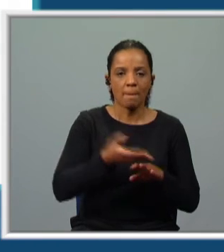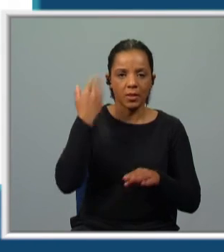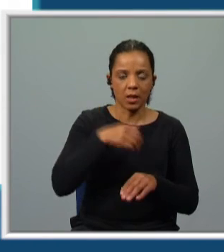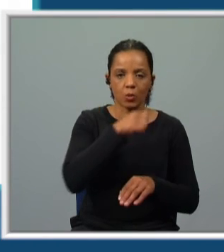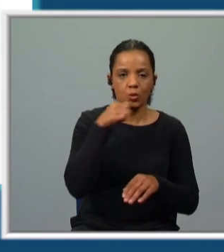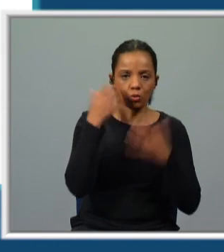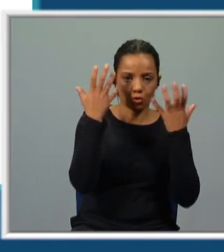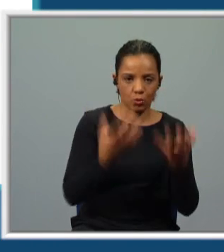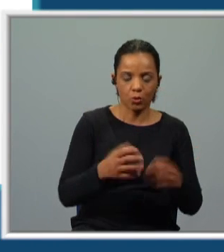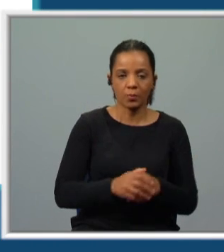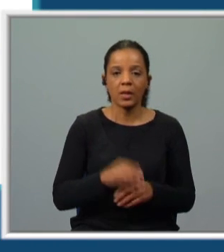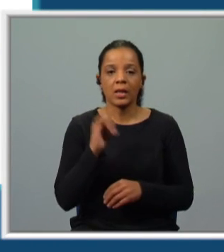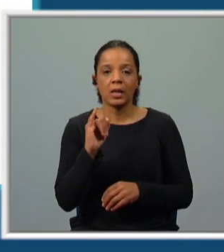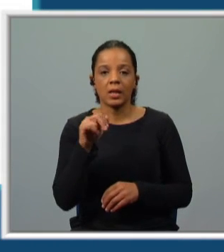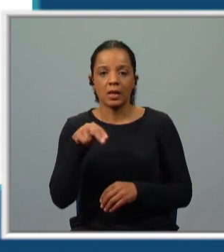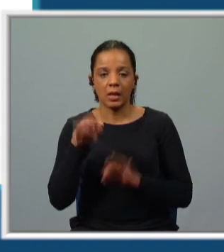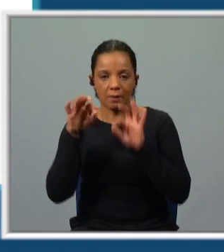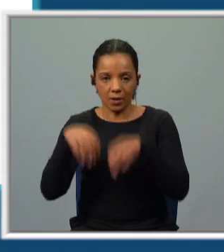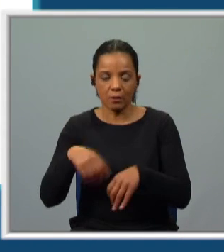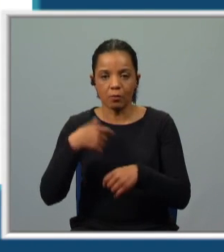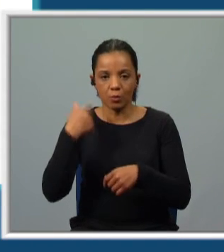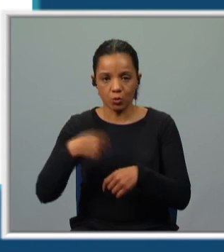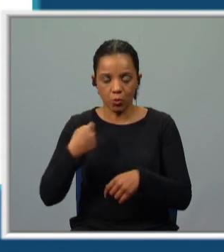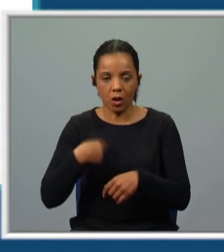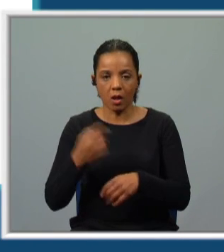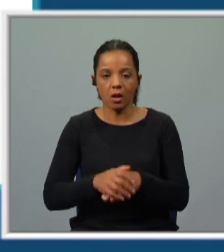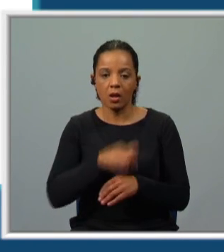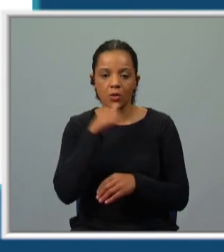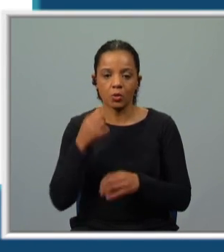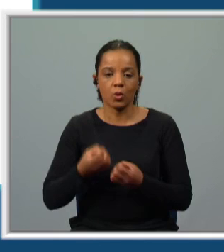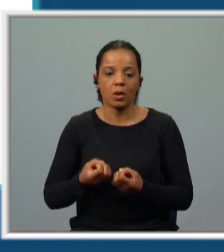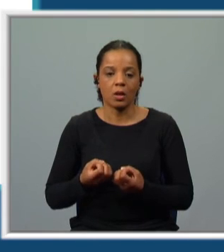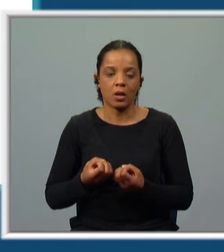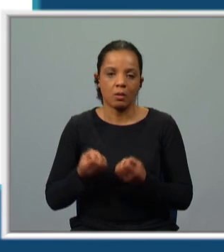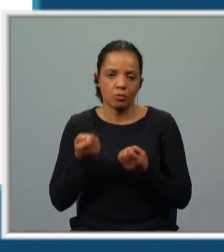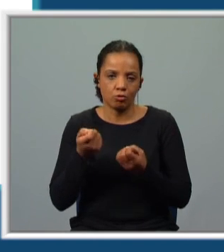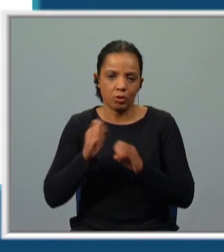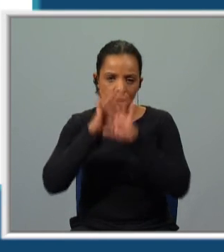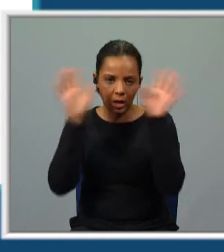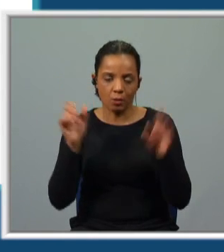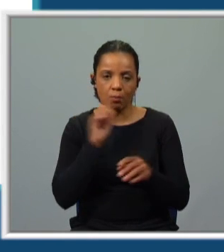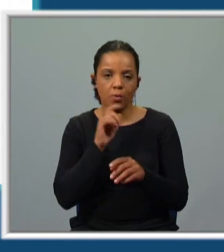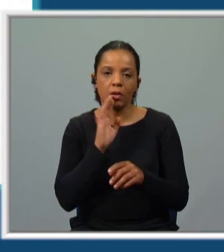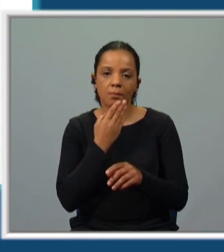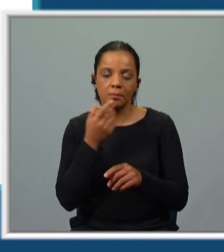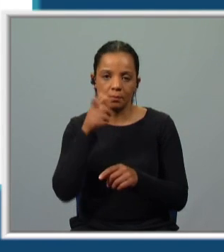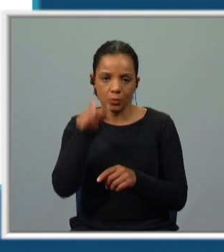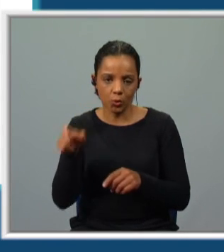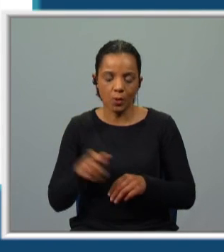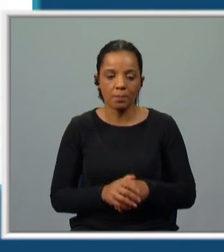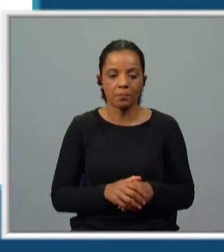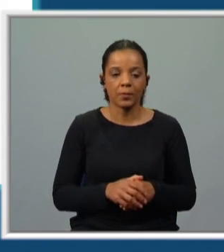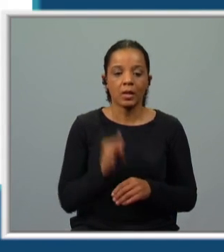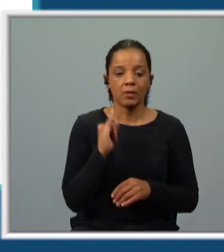E infinitivo pessoal, porque pode flexionar em pessoa, o azul um bocadinho mais claro. E infinitivo impessoal,